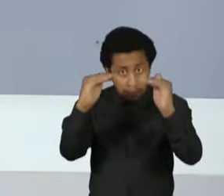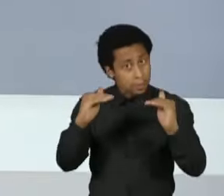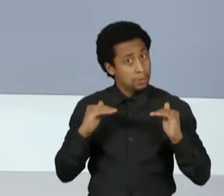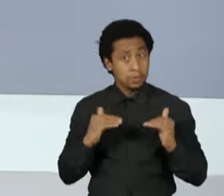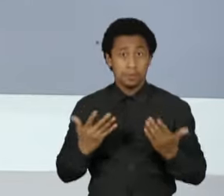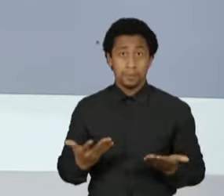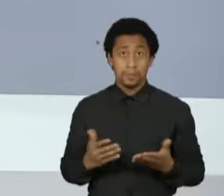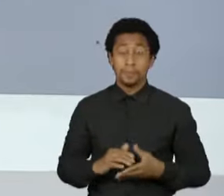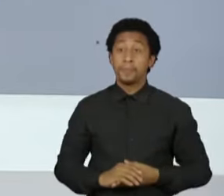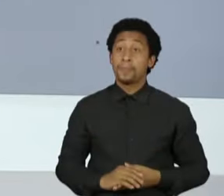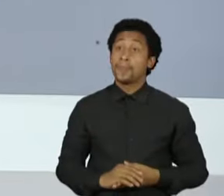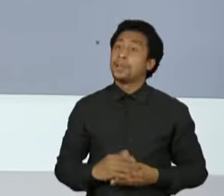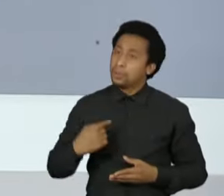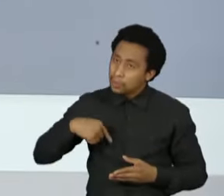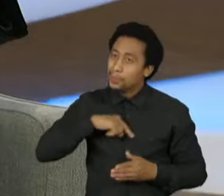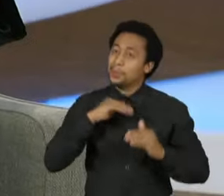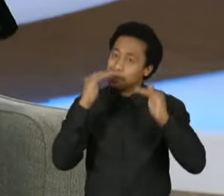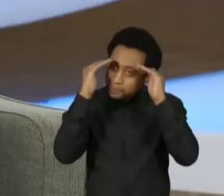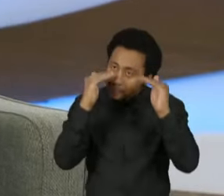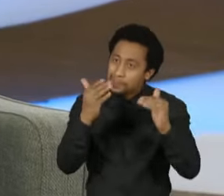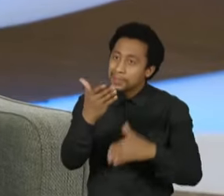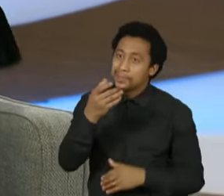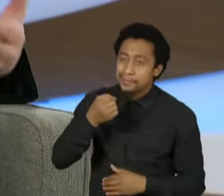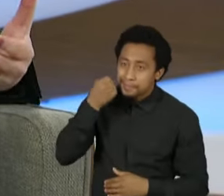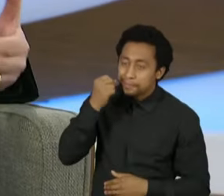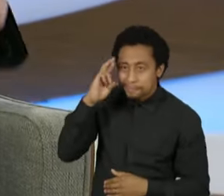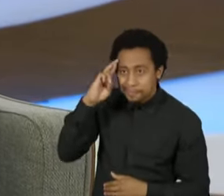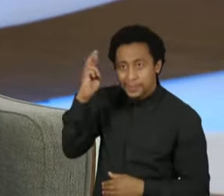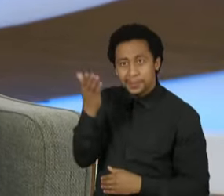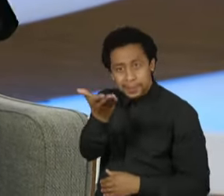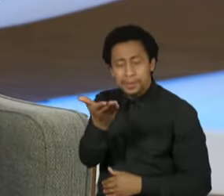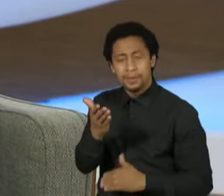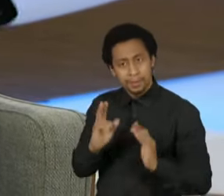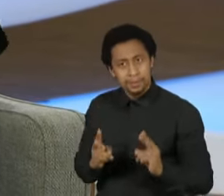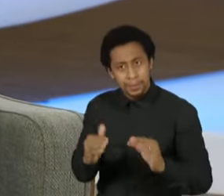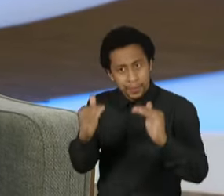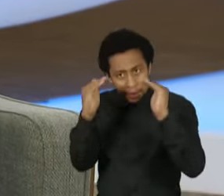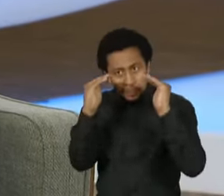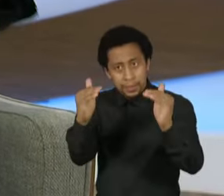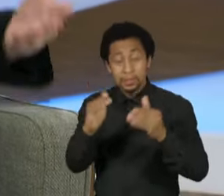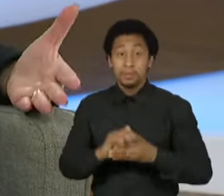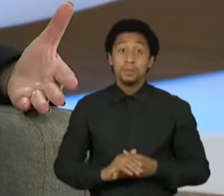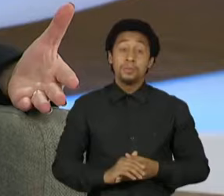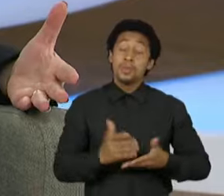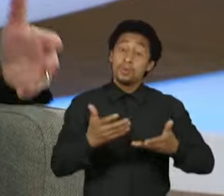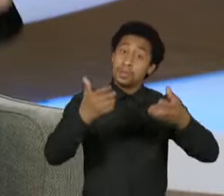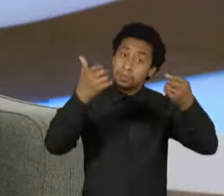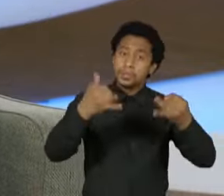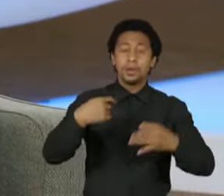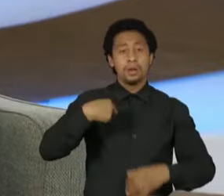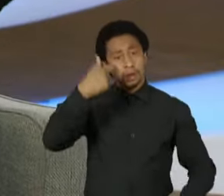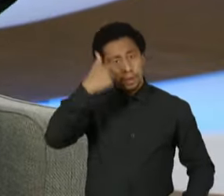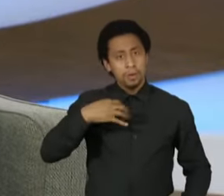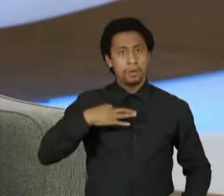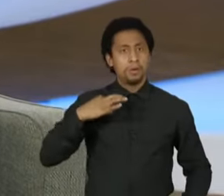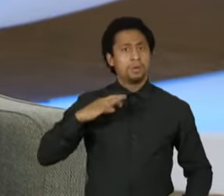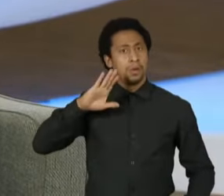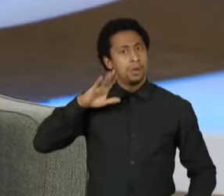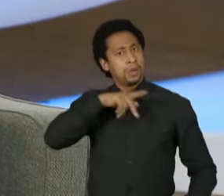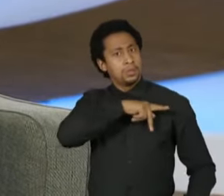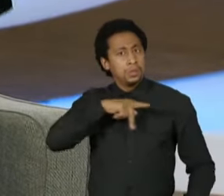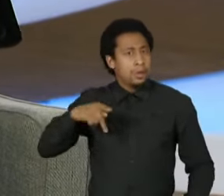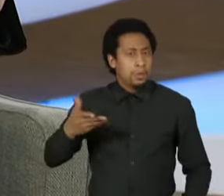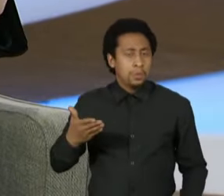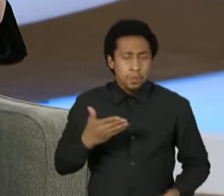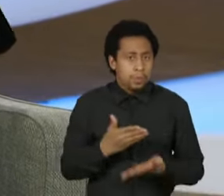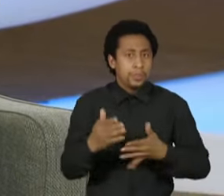está respeitando a senhora, senadora. Não, Thais, eu só dizendo que eu sou candidata, eu comecei a minha campanha agora. O segundo turno, que